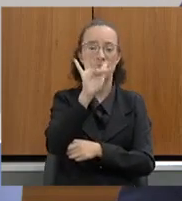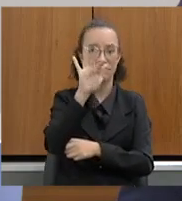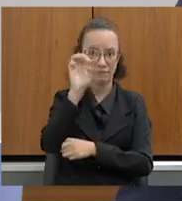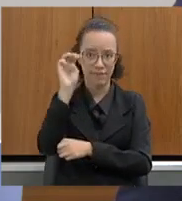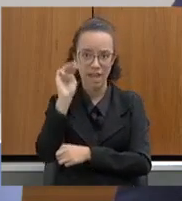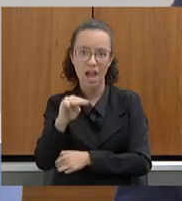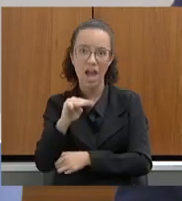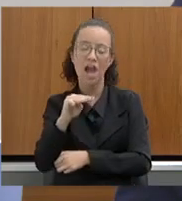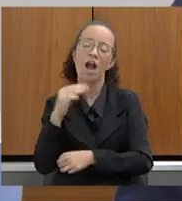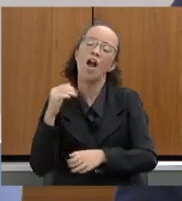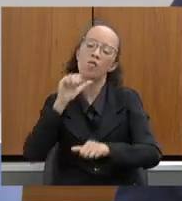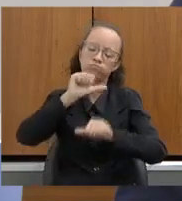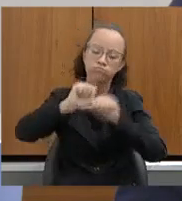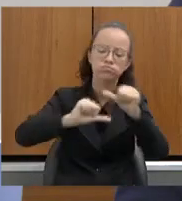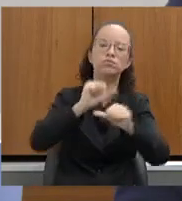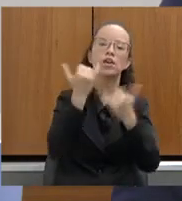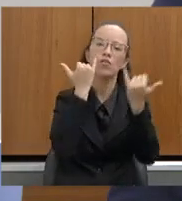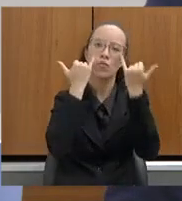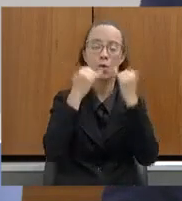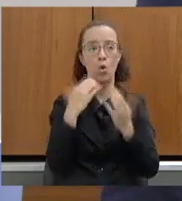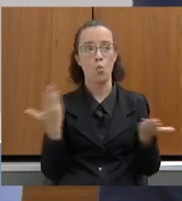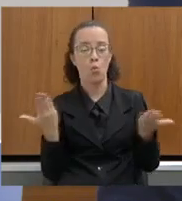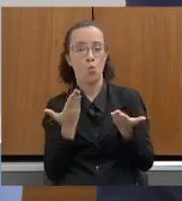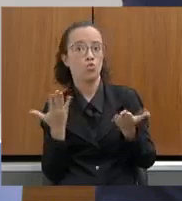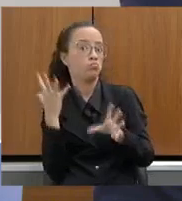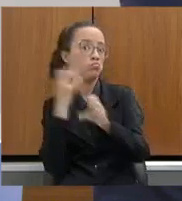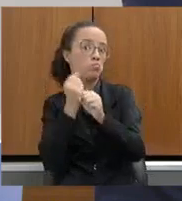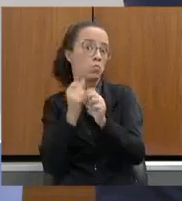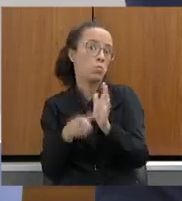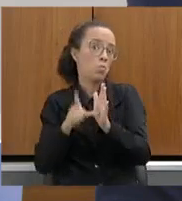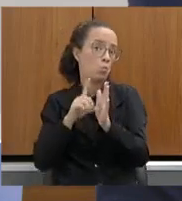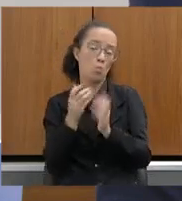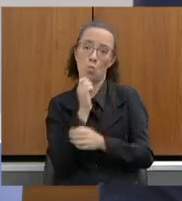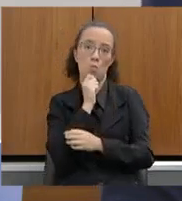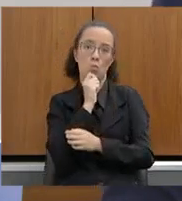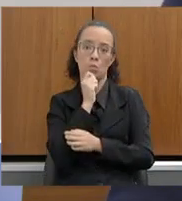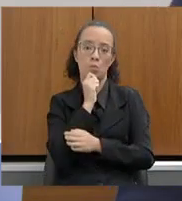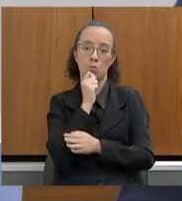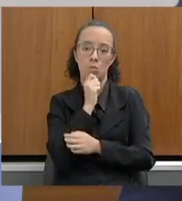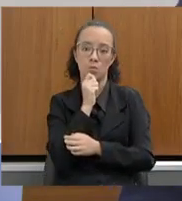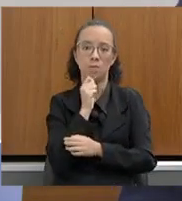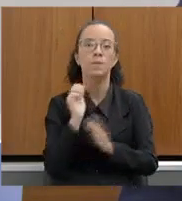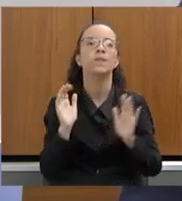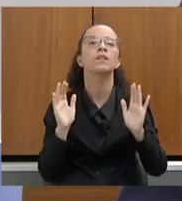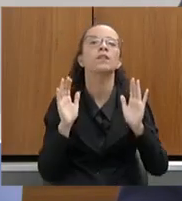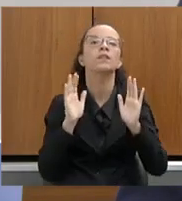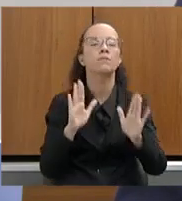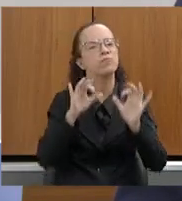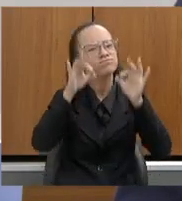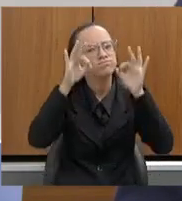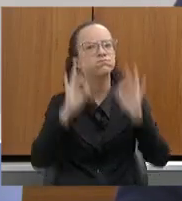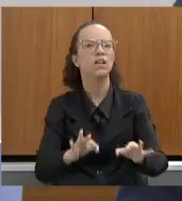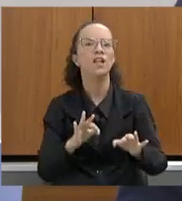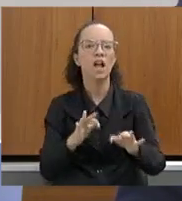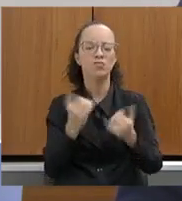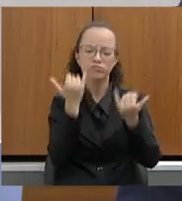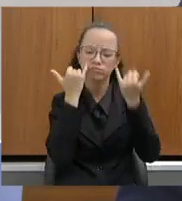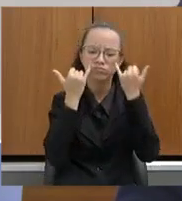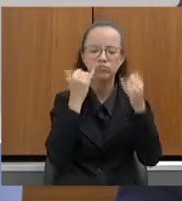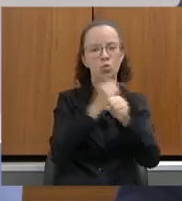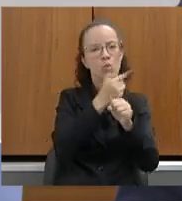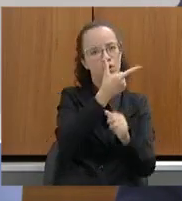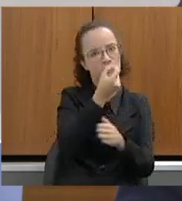maio desse ano, nós não temos contabilizados os outros ainda, mas nós vamos superar, com certeza, Renato, ano de